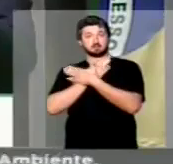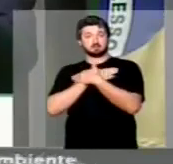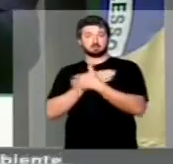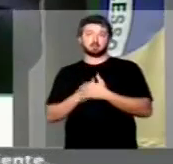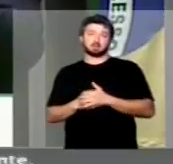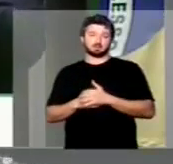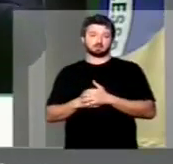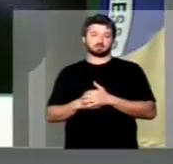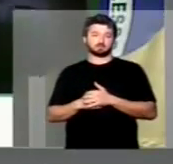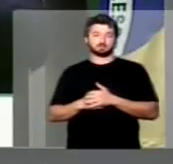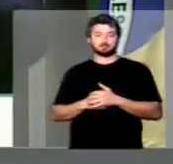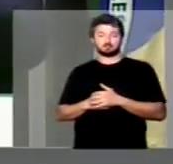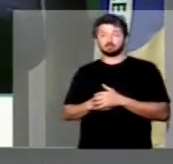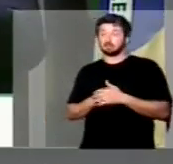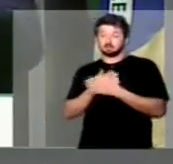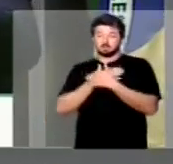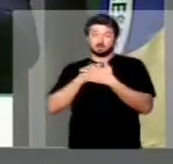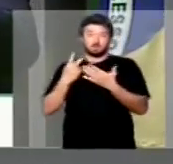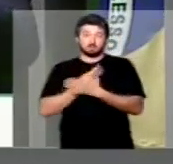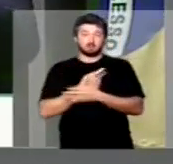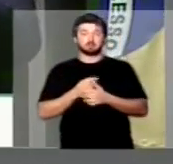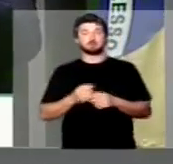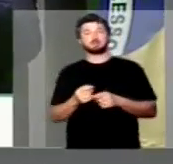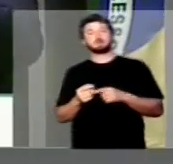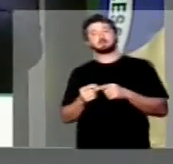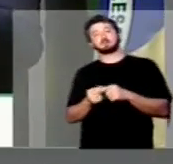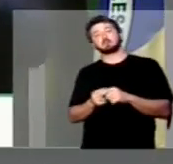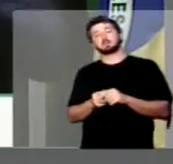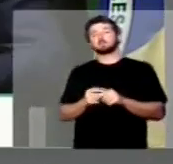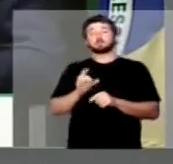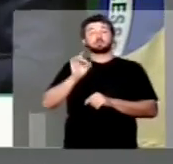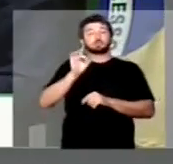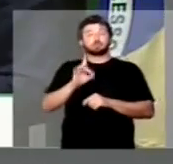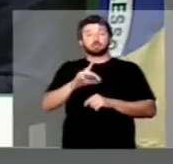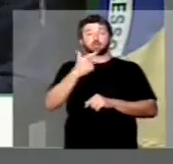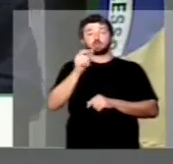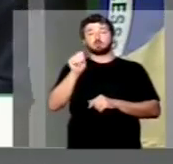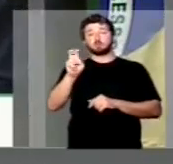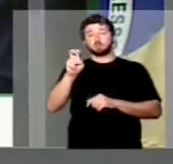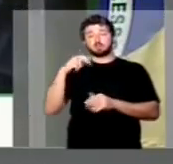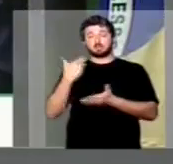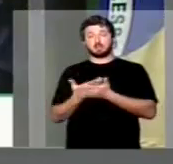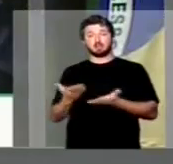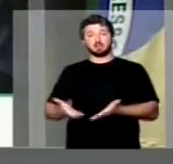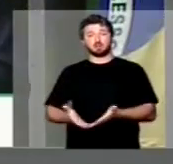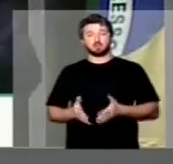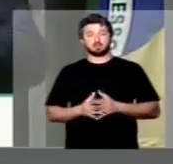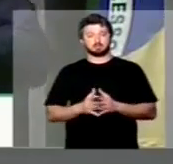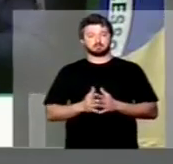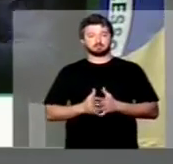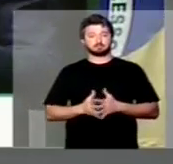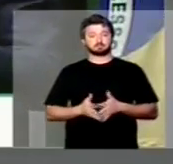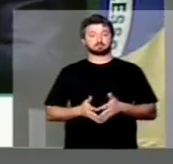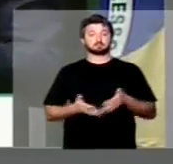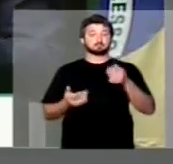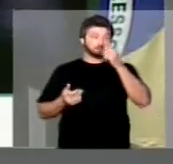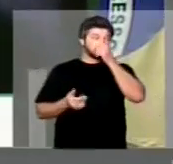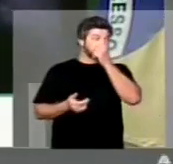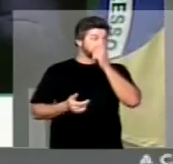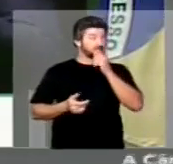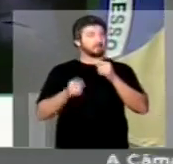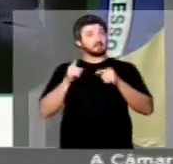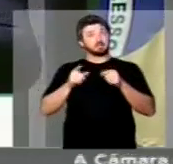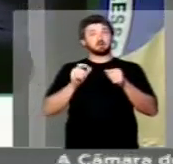desemprego esse que aconteceu apenas de 2015 para cá. Isso fecha